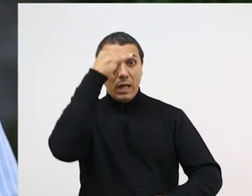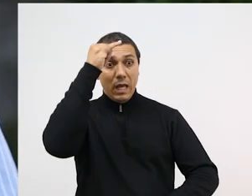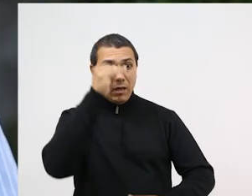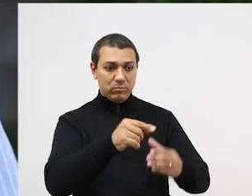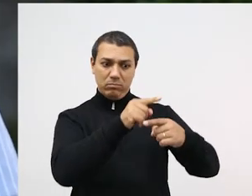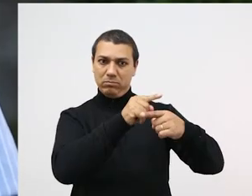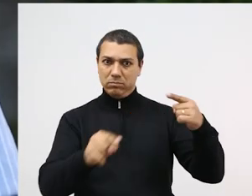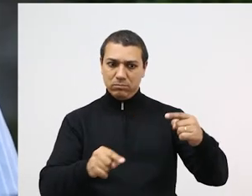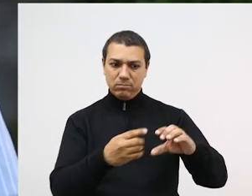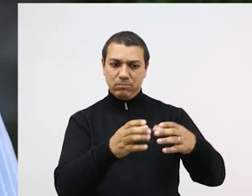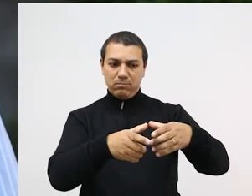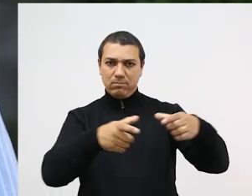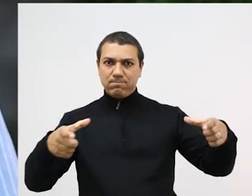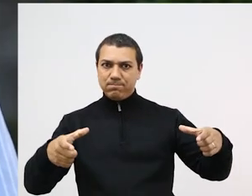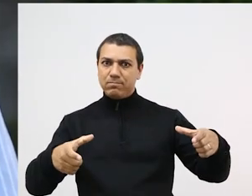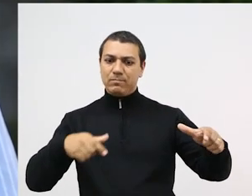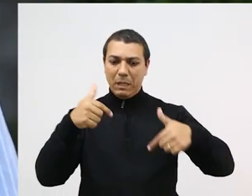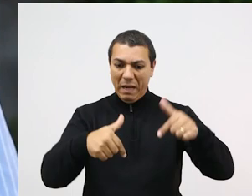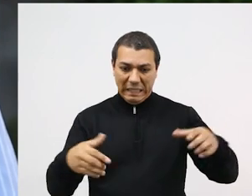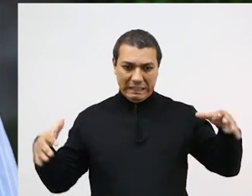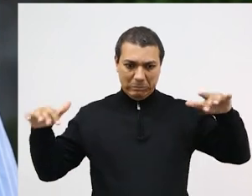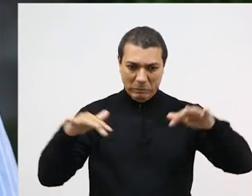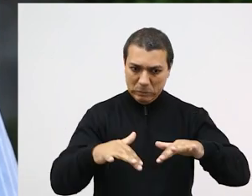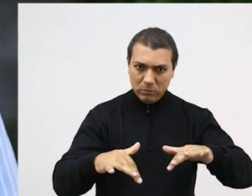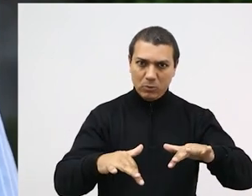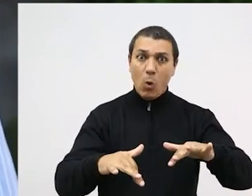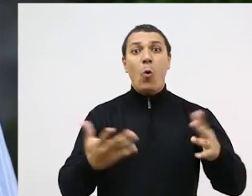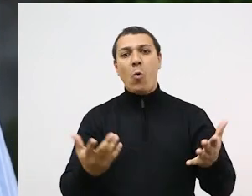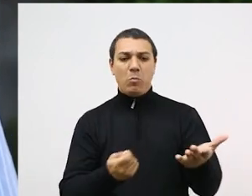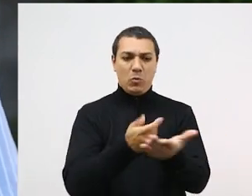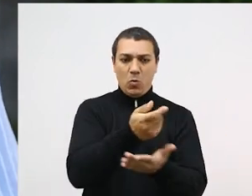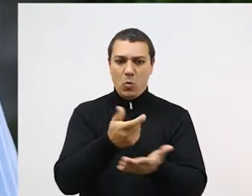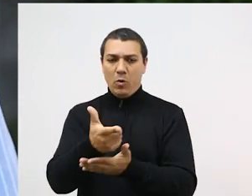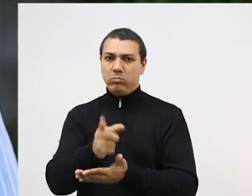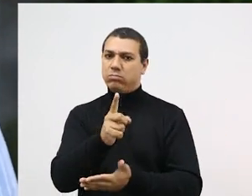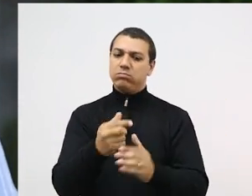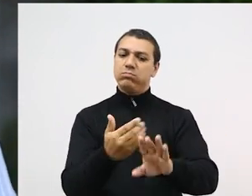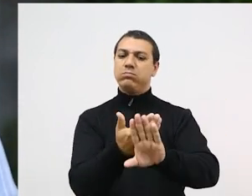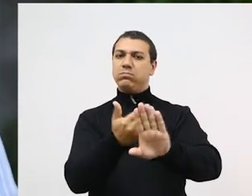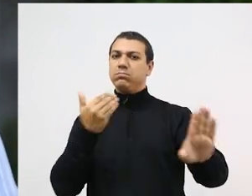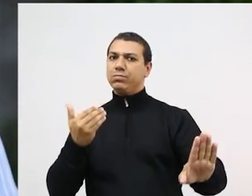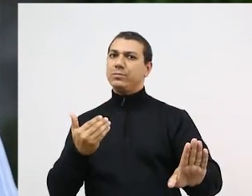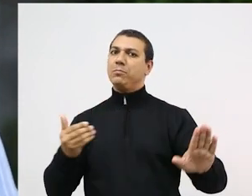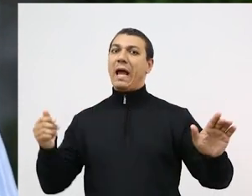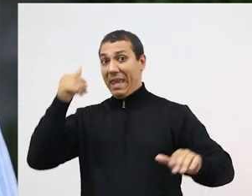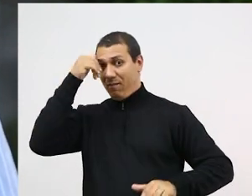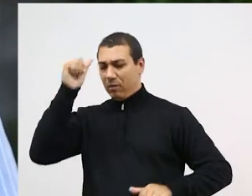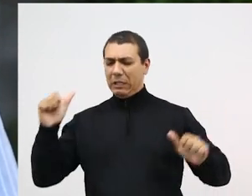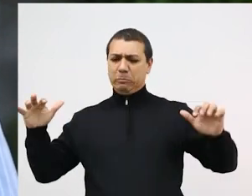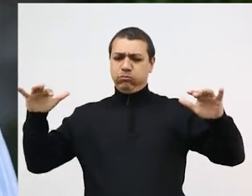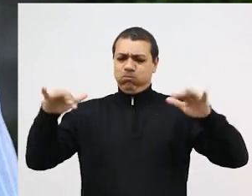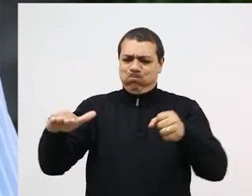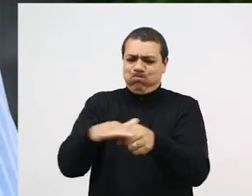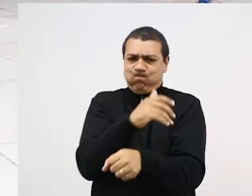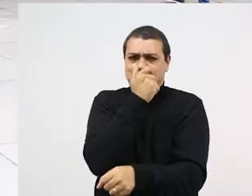Com restrições em relação ao número de trabalhadores e consumidores e medidas específicas para evitar aglomerações, shopping